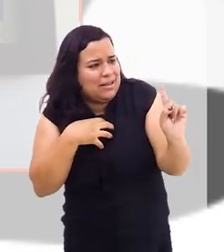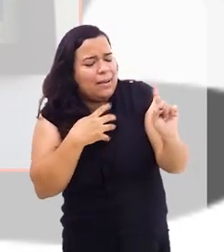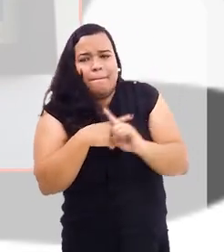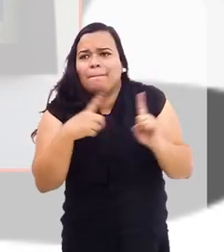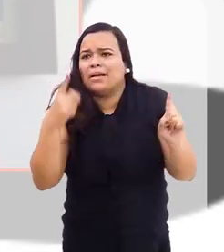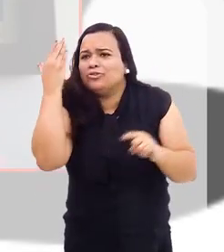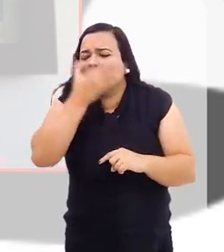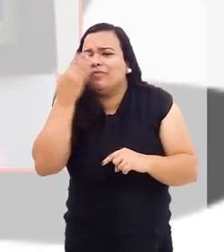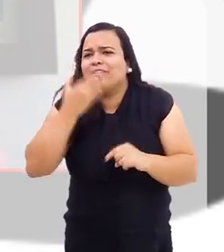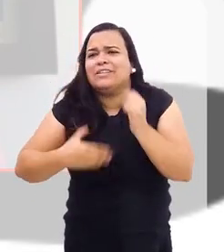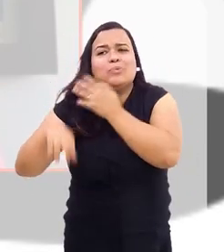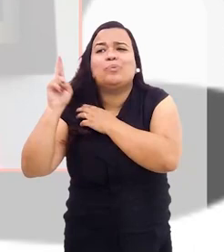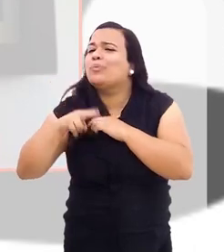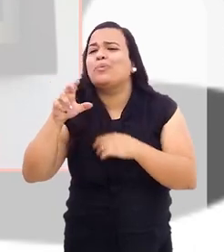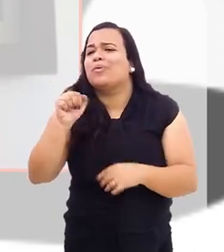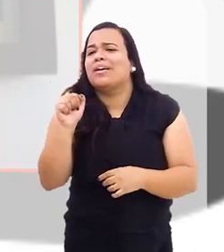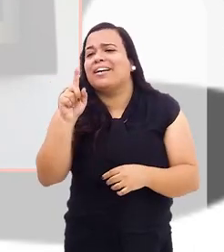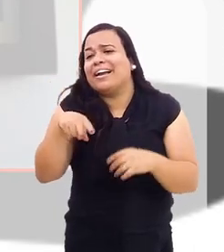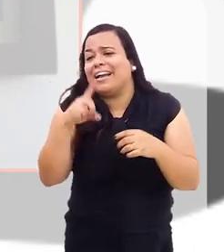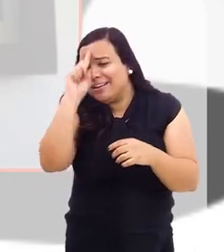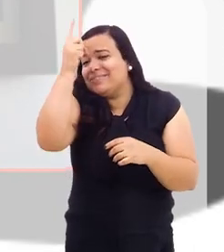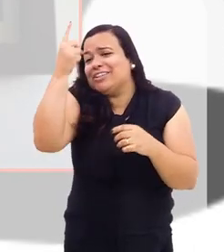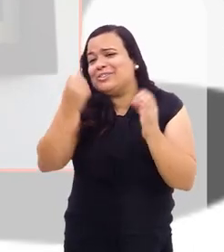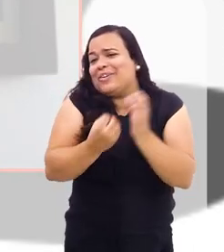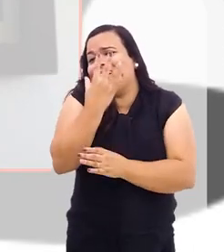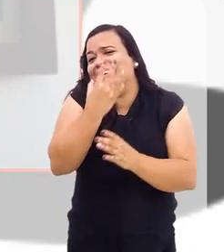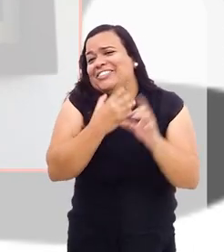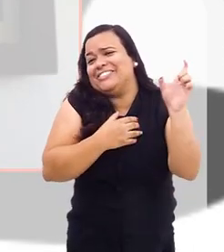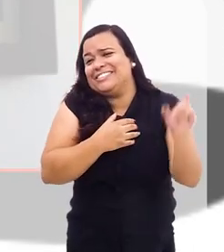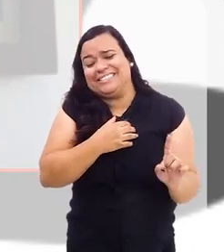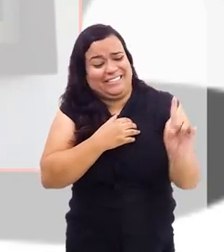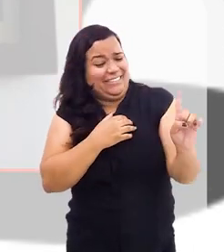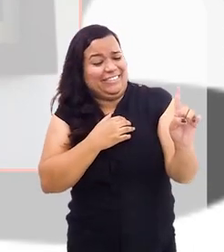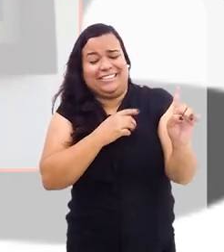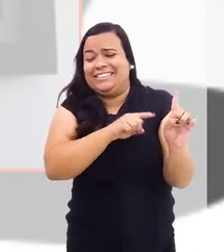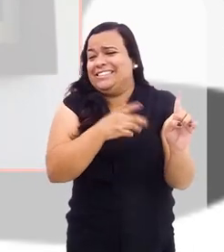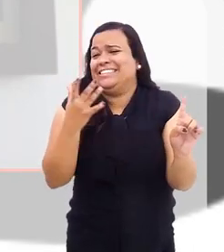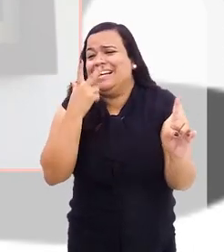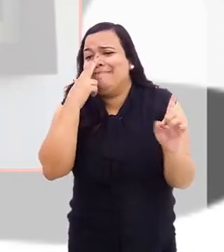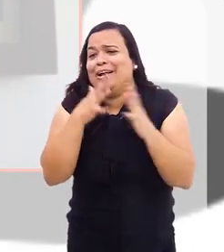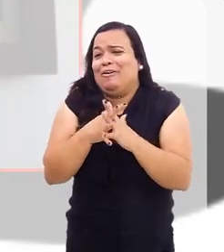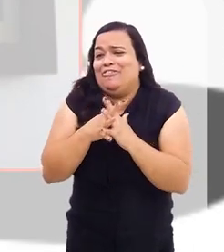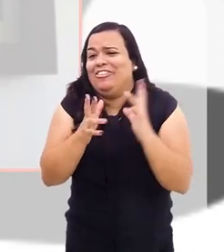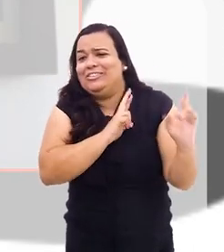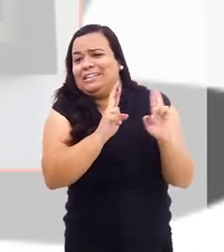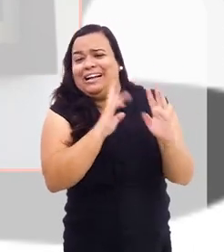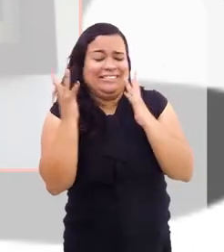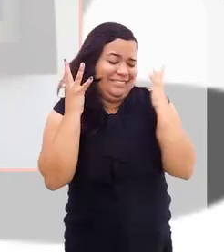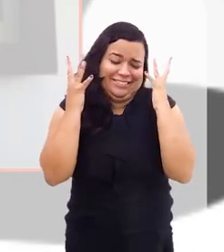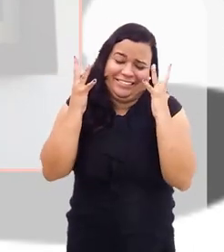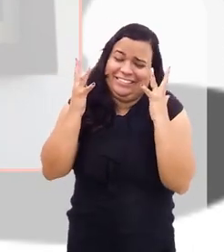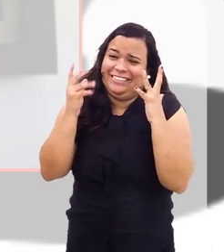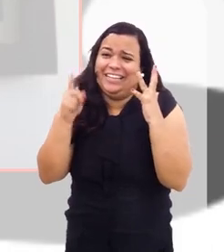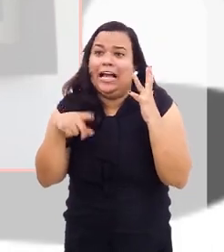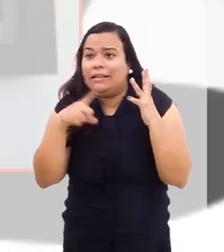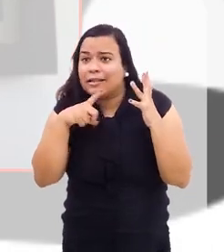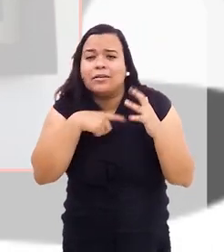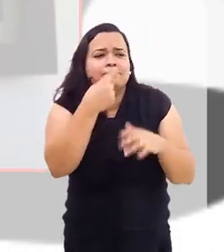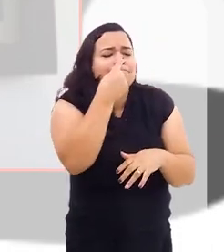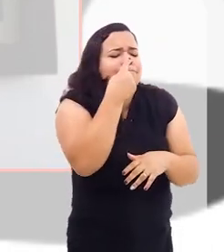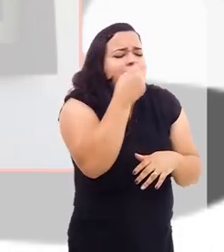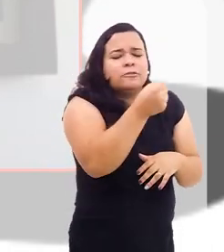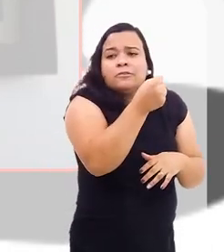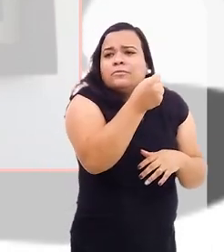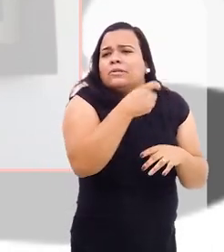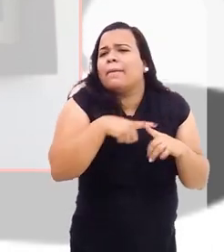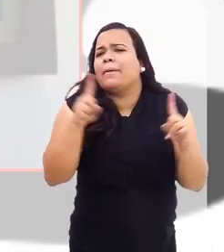mas de indivíduo que você nunca viu. Então, é uma relação muito confusa. Ao mesmo tempo que você tem